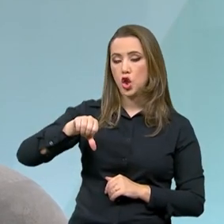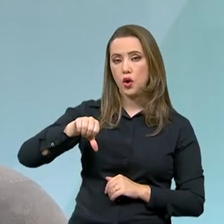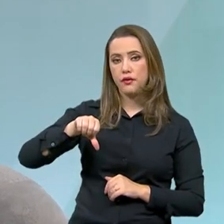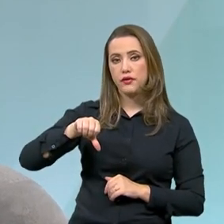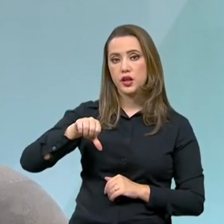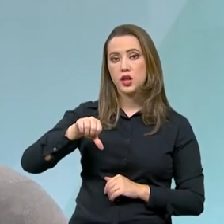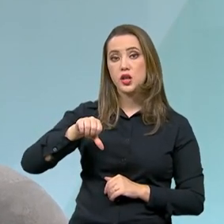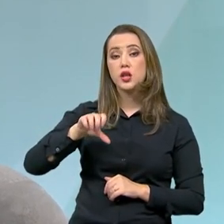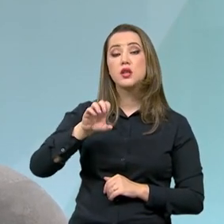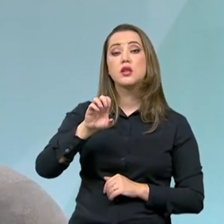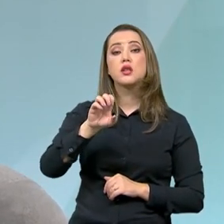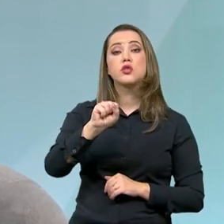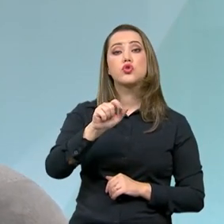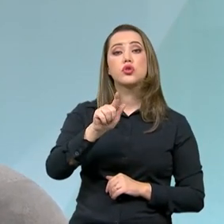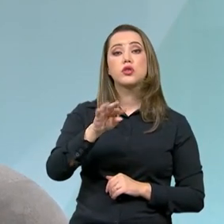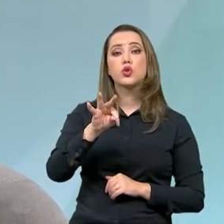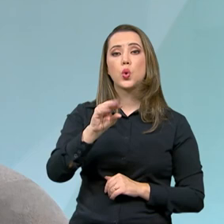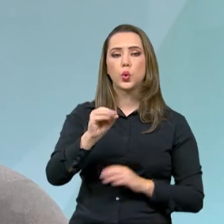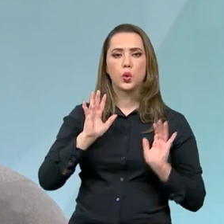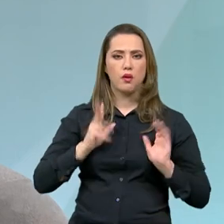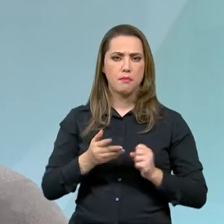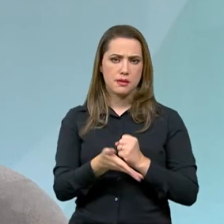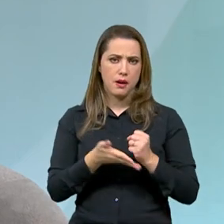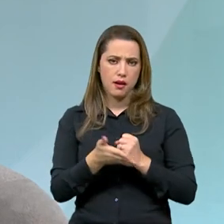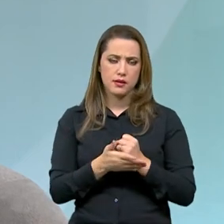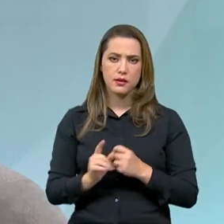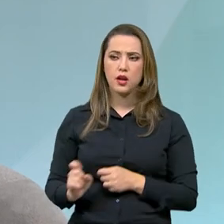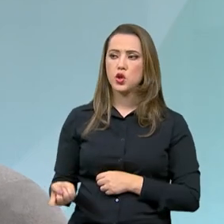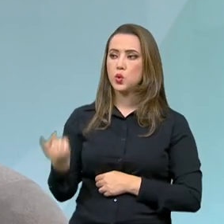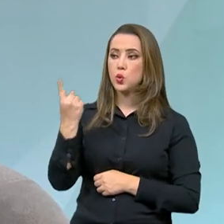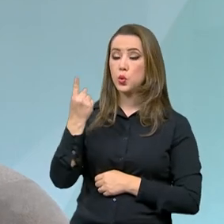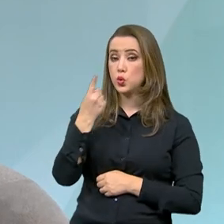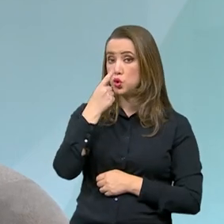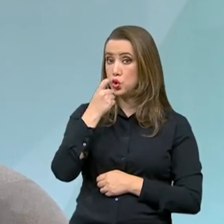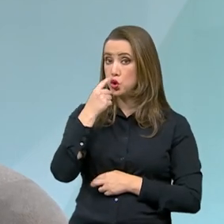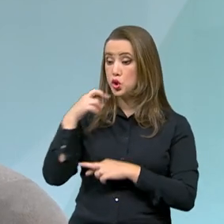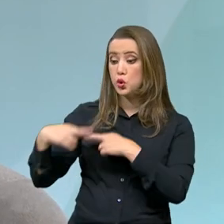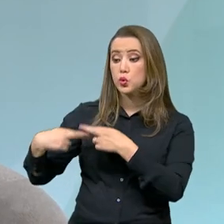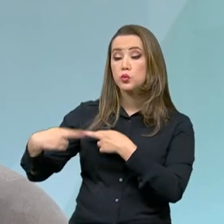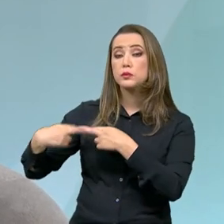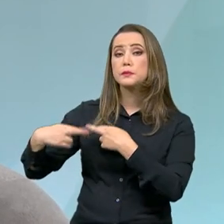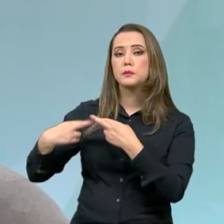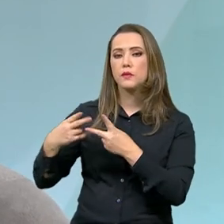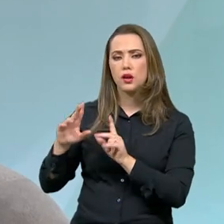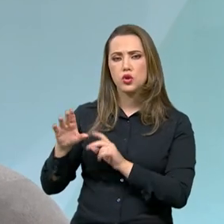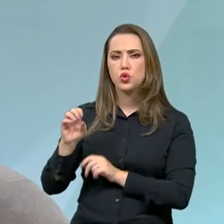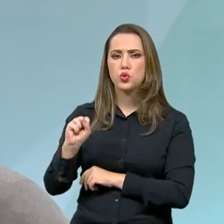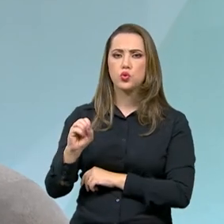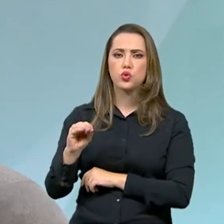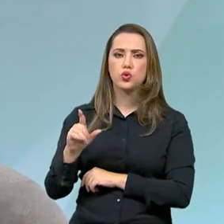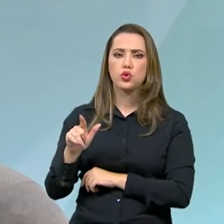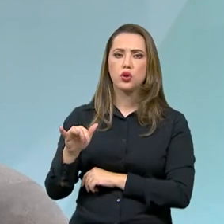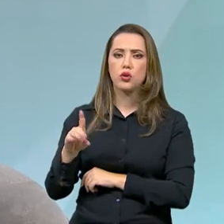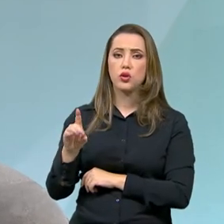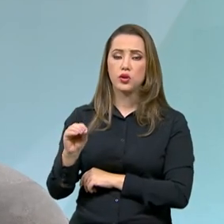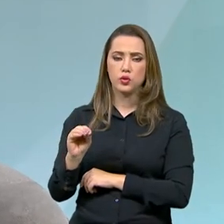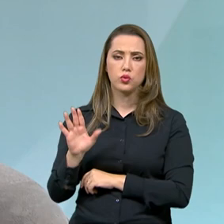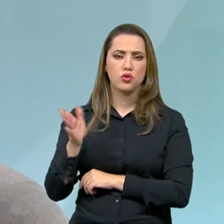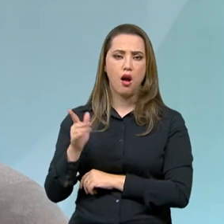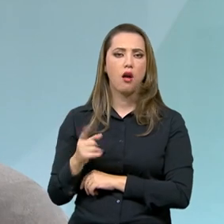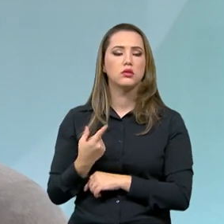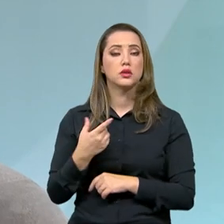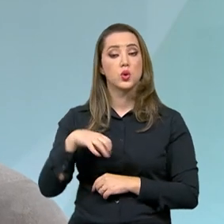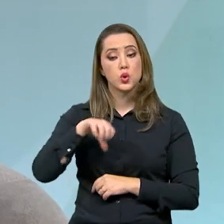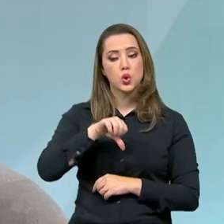de resíduos sólidos. O de resíduos sólidos é o primeiro leão da história do Brasil. Outros leilões já havia precedentes, em escala menor que está sendo agora, mas tinha